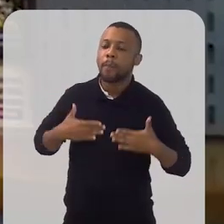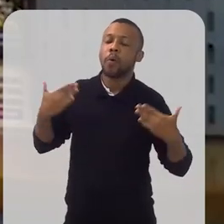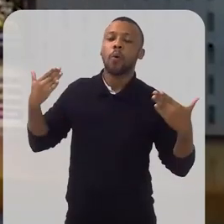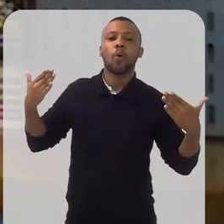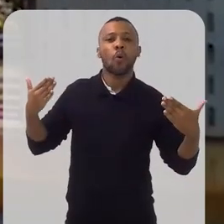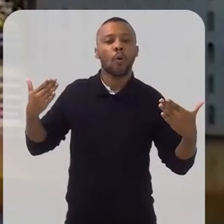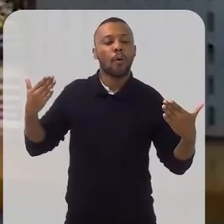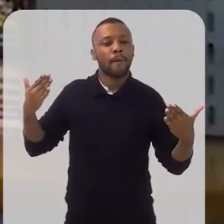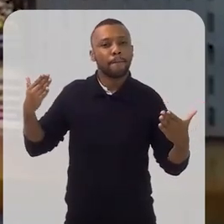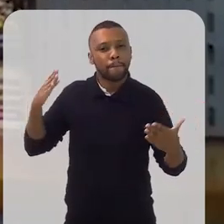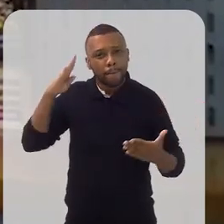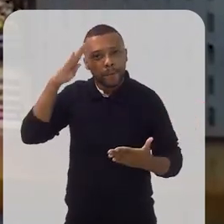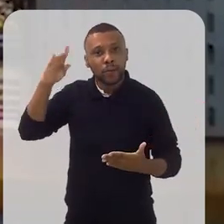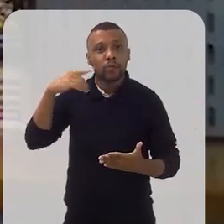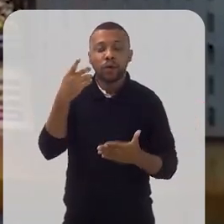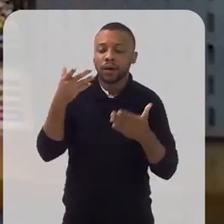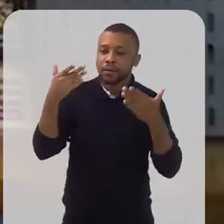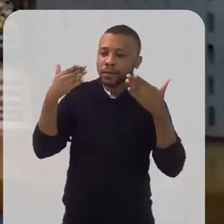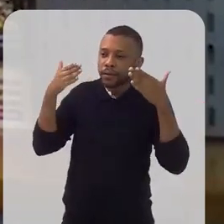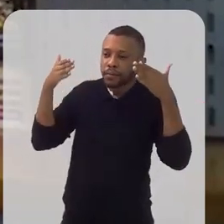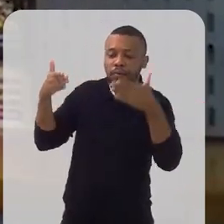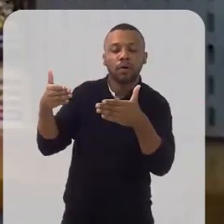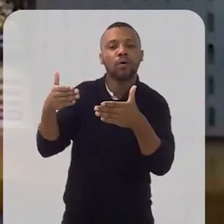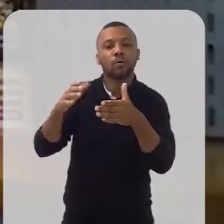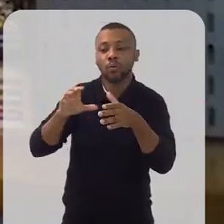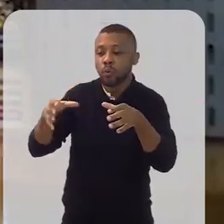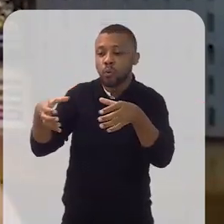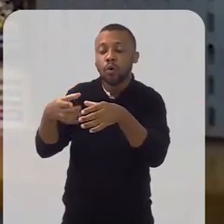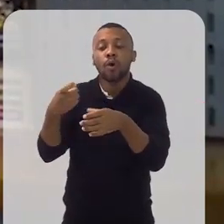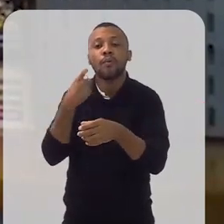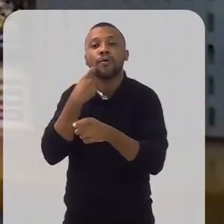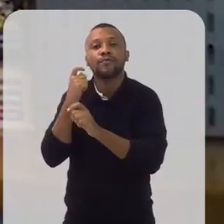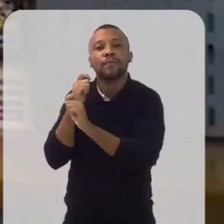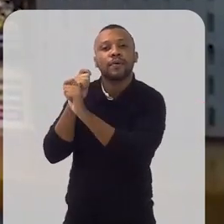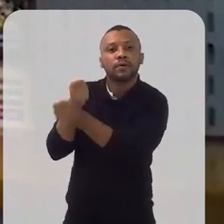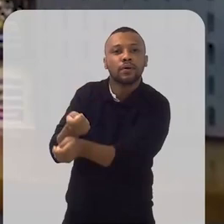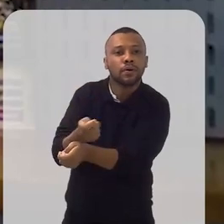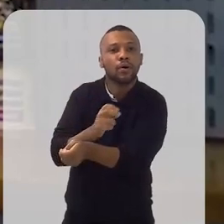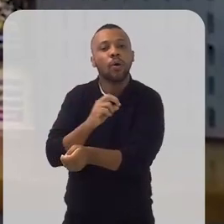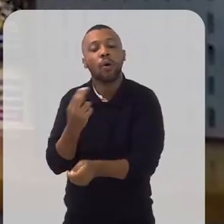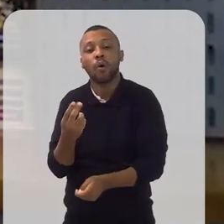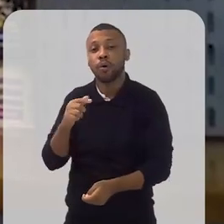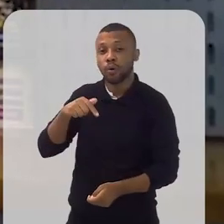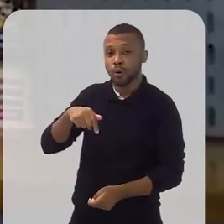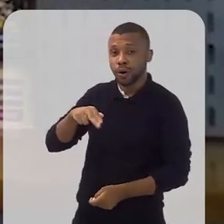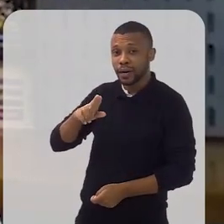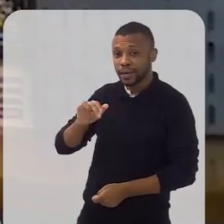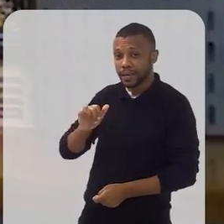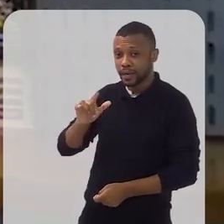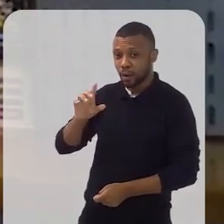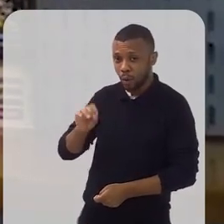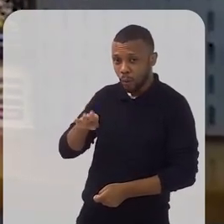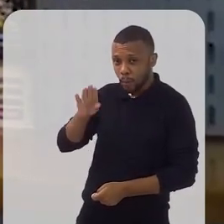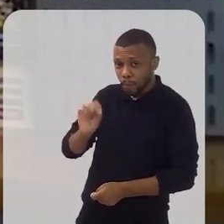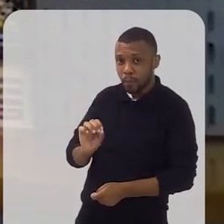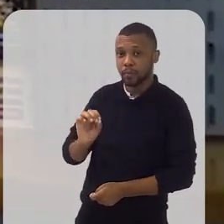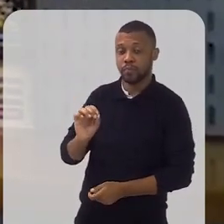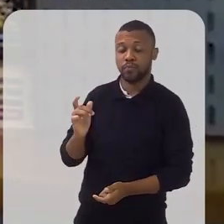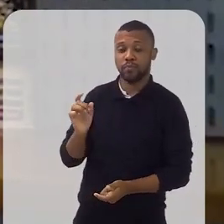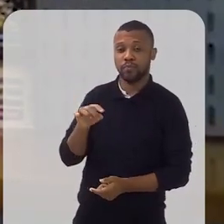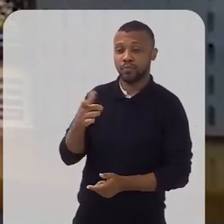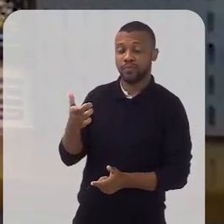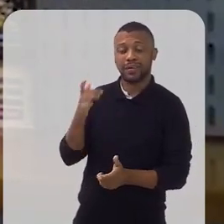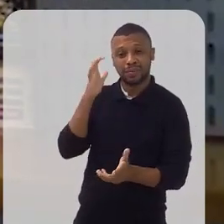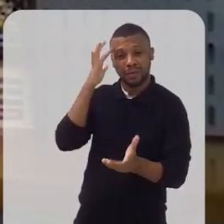surpreendente ainda, a gente se deparou com colônias de pescadores e quilombos, que a gente acha que praticamente não existem mais aqui no nosso estado,